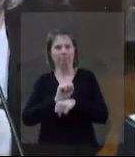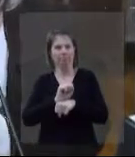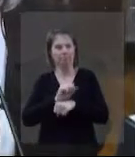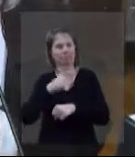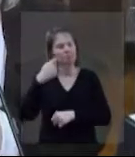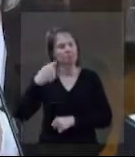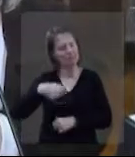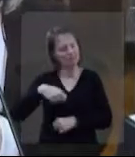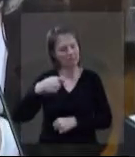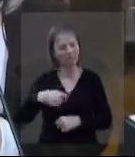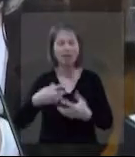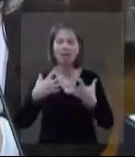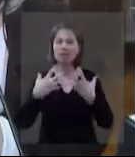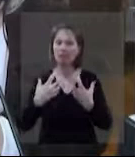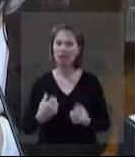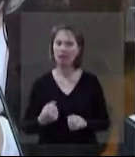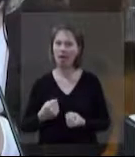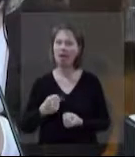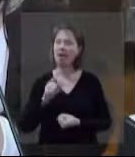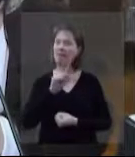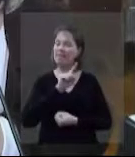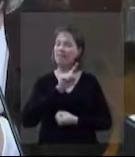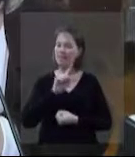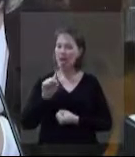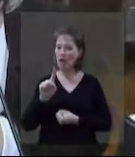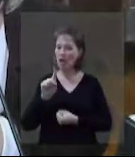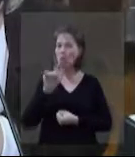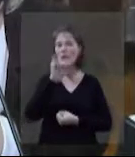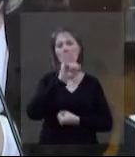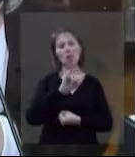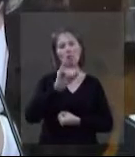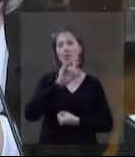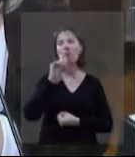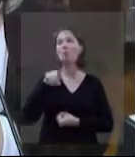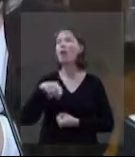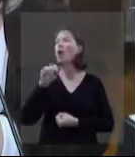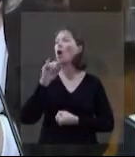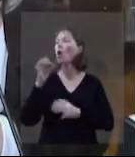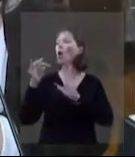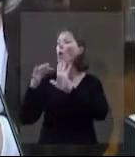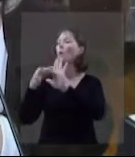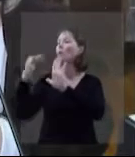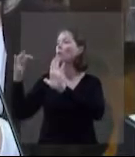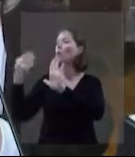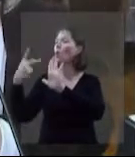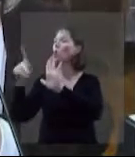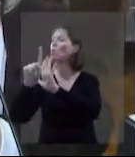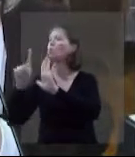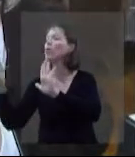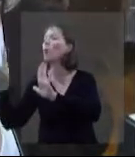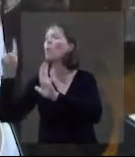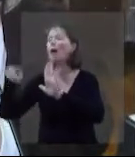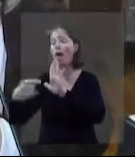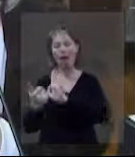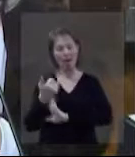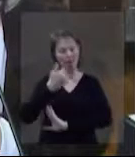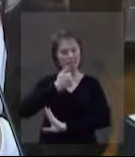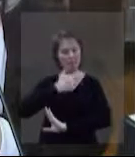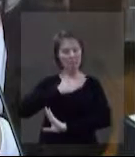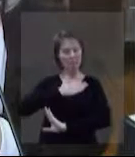Então, eu preciso reconhecer isso. Então, às vezes, o não na relação não é só eu dizer para a opinião do outro e para o outro. Eu que dizer para mim.